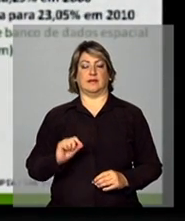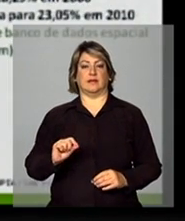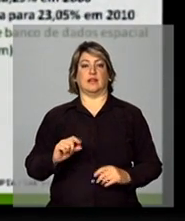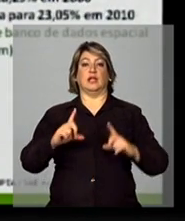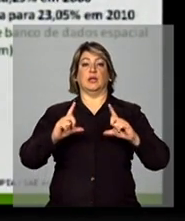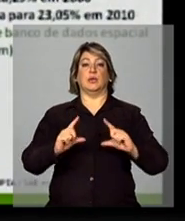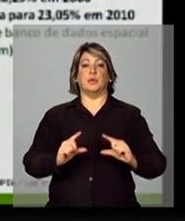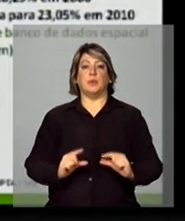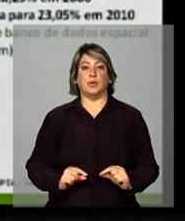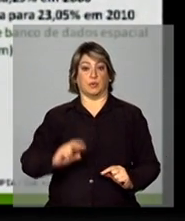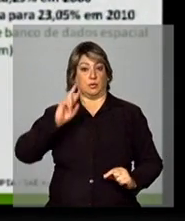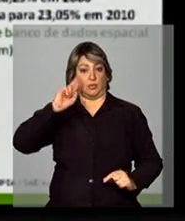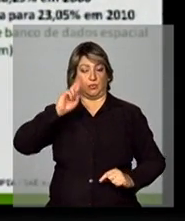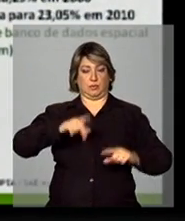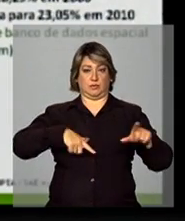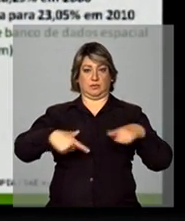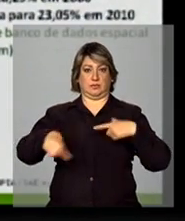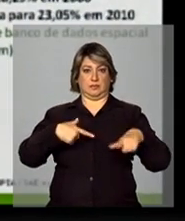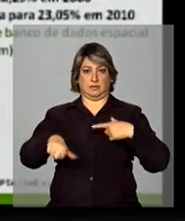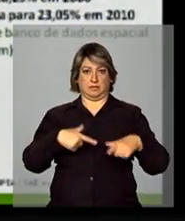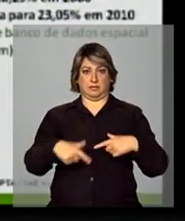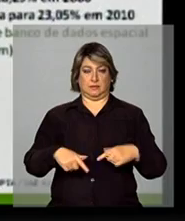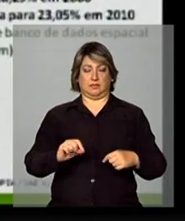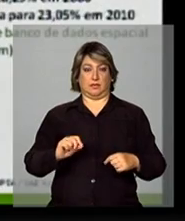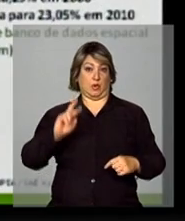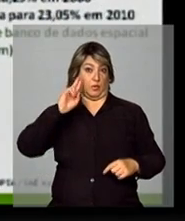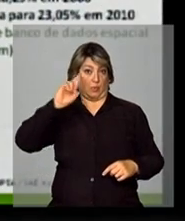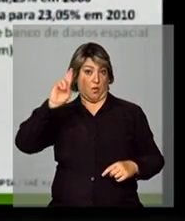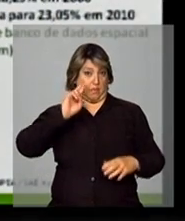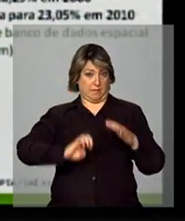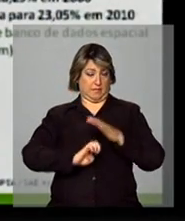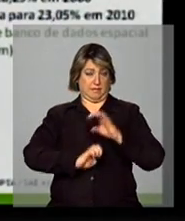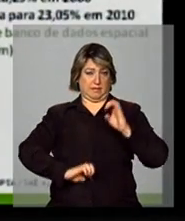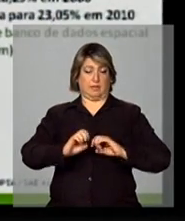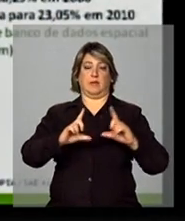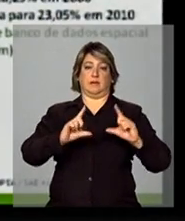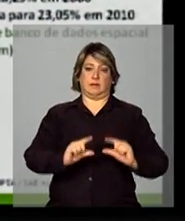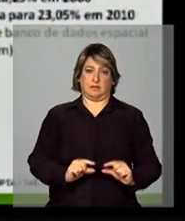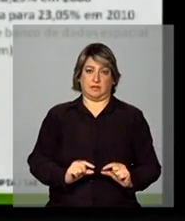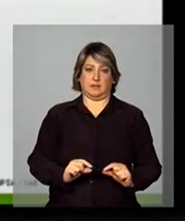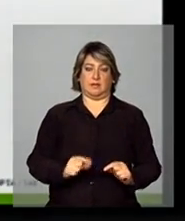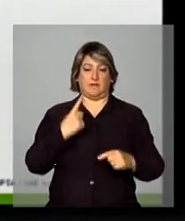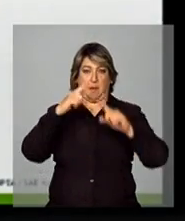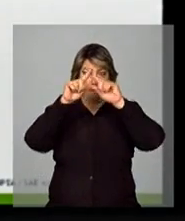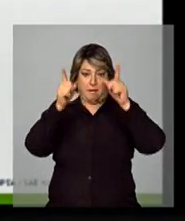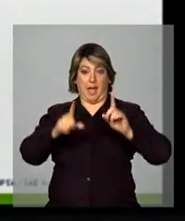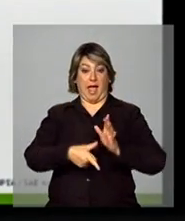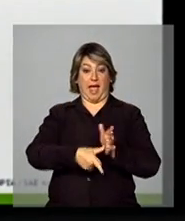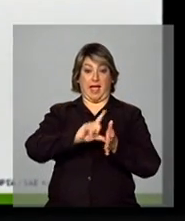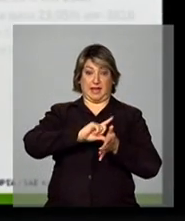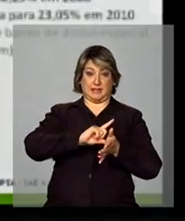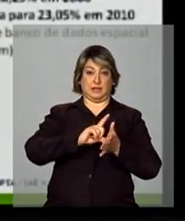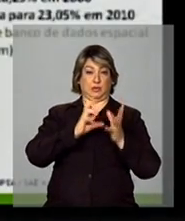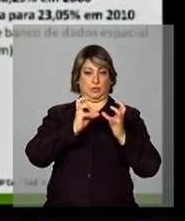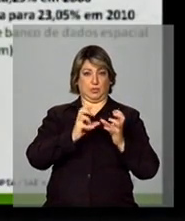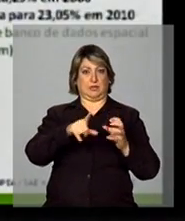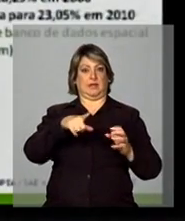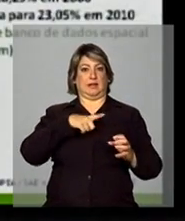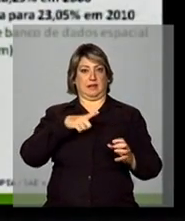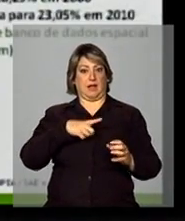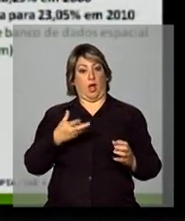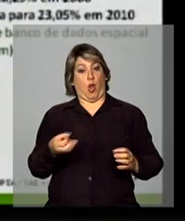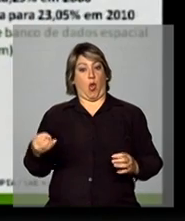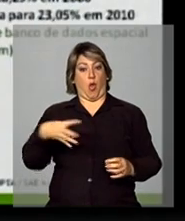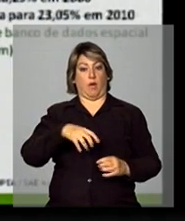quantidade de empreendedores em todo o país, a gente vê aqui o mapa, passar aqui o mapa anterior, era esse, o mapa